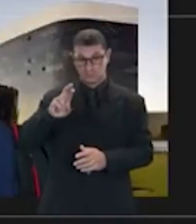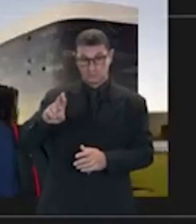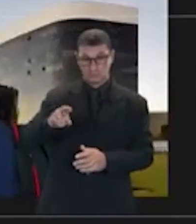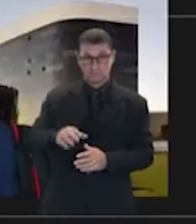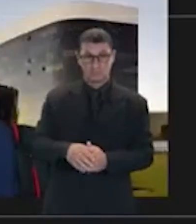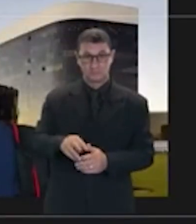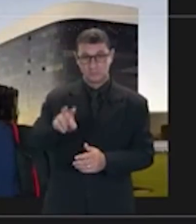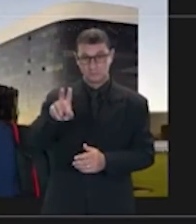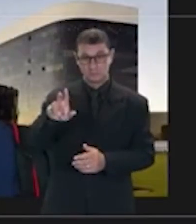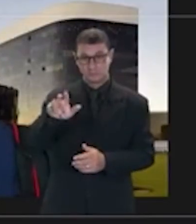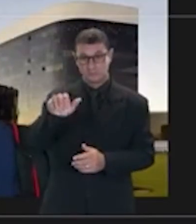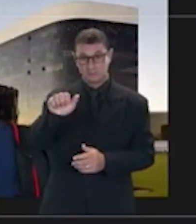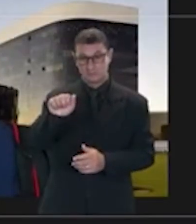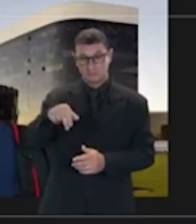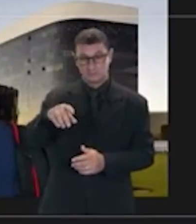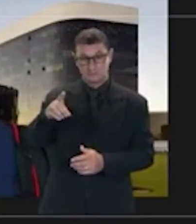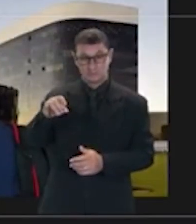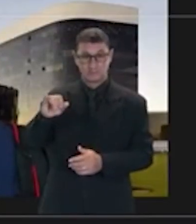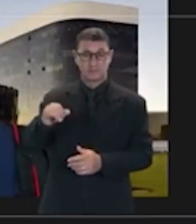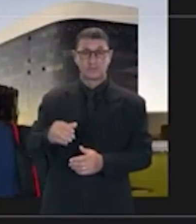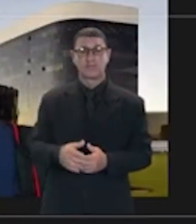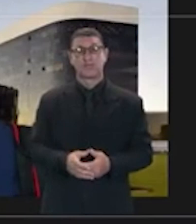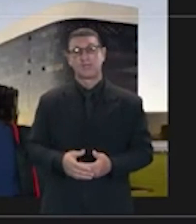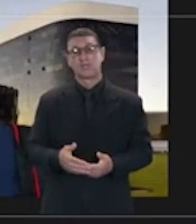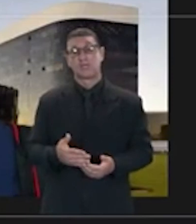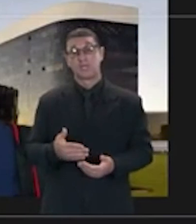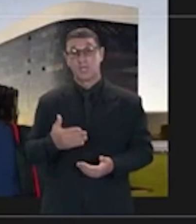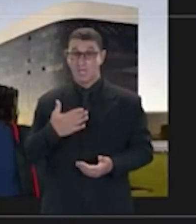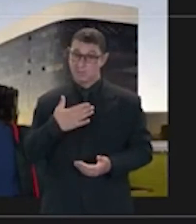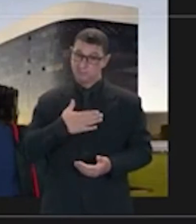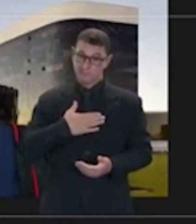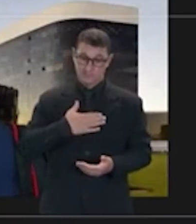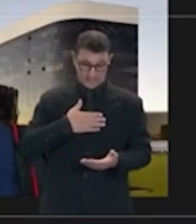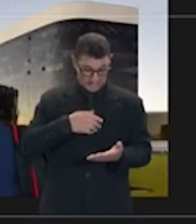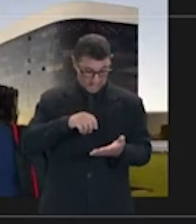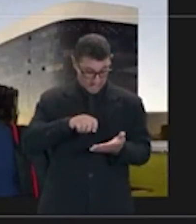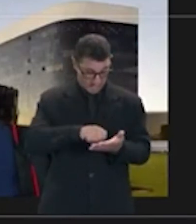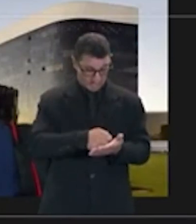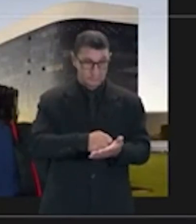Havia inscrição para sustentação oral, essa foi indeferida, presidente?